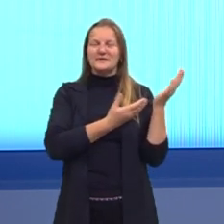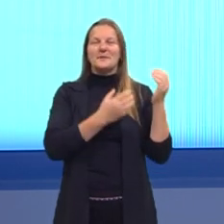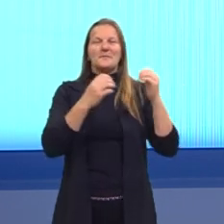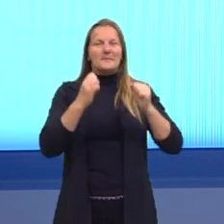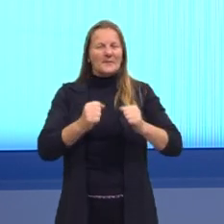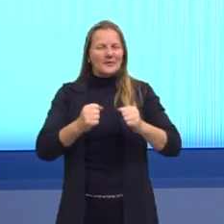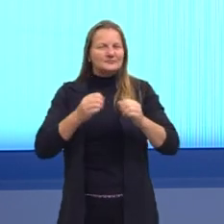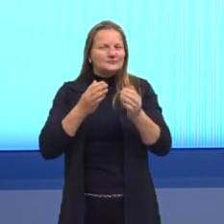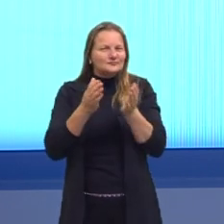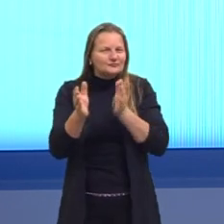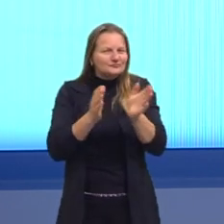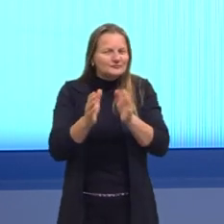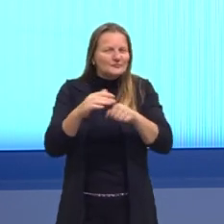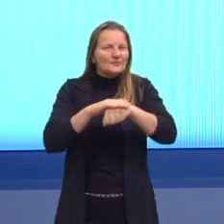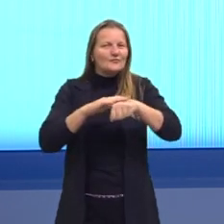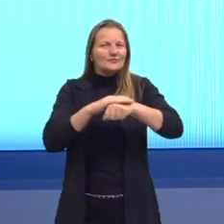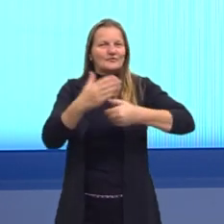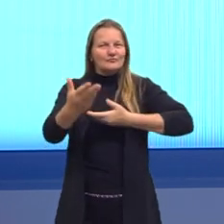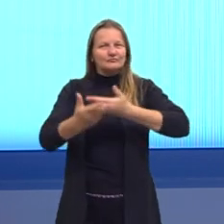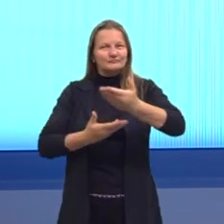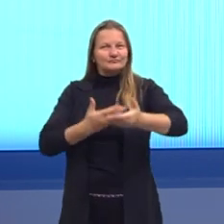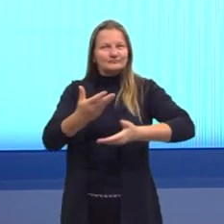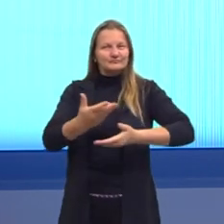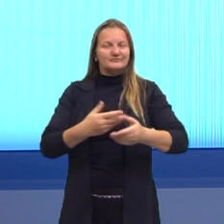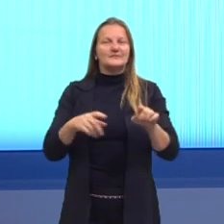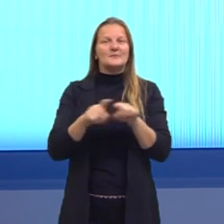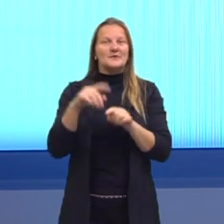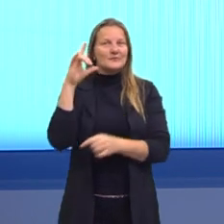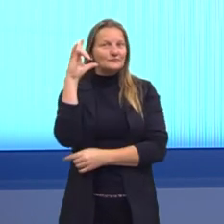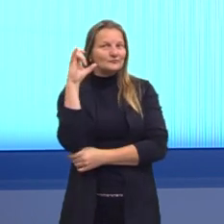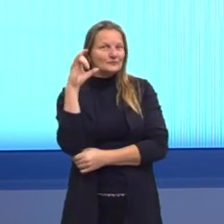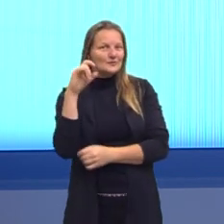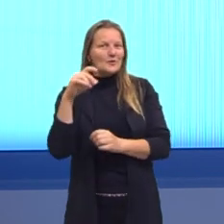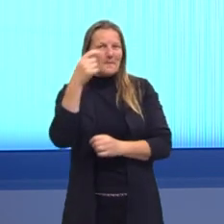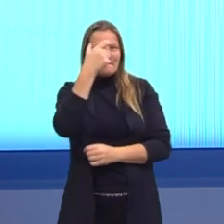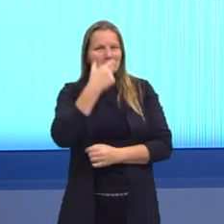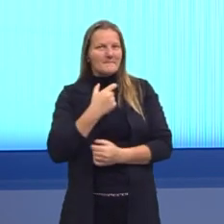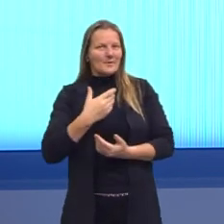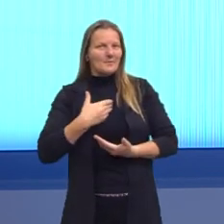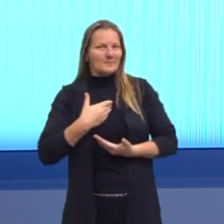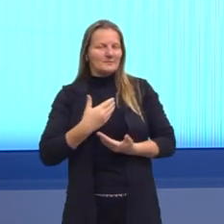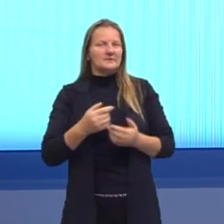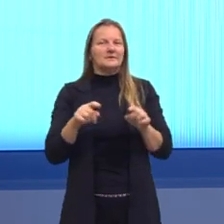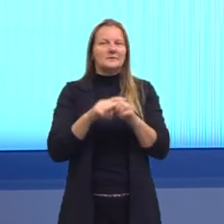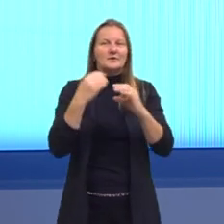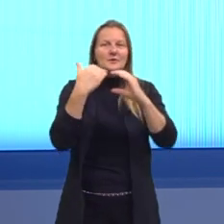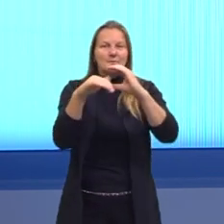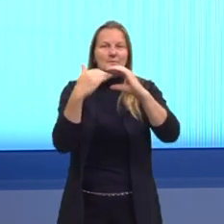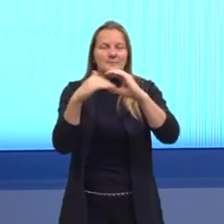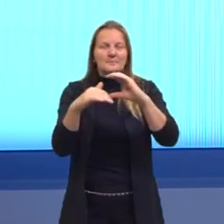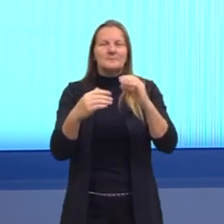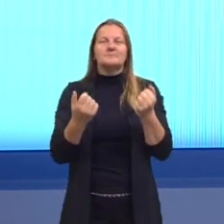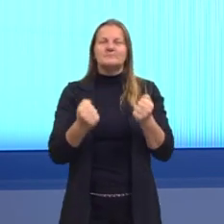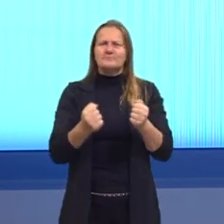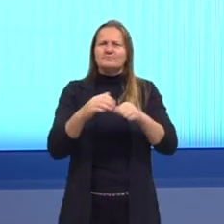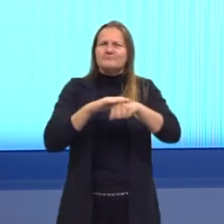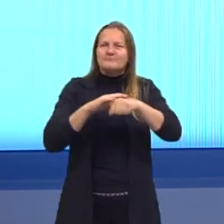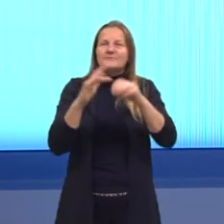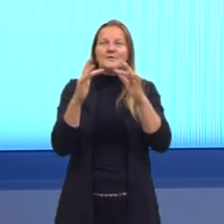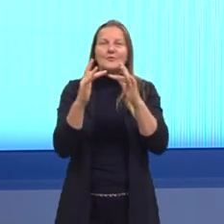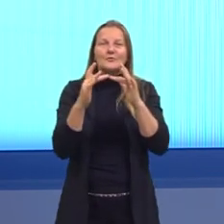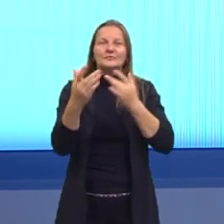o acesso a conversar comigo, tem o meu Instagram pessoal, tem aí o meu e-mail educar, vocês têm bastante